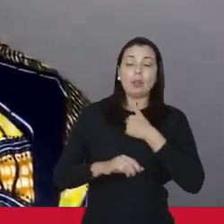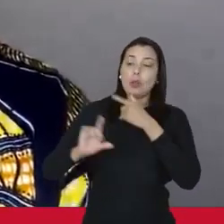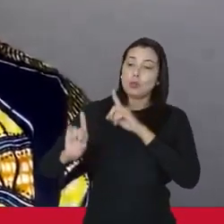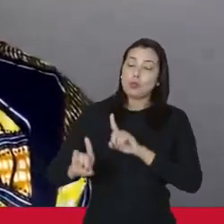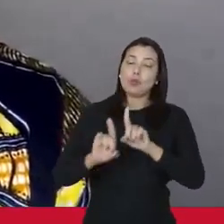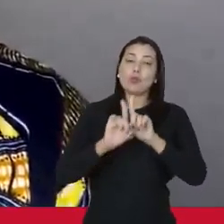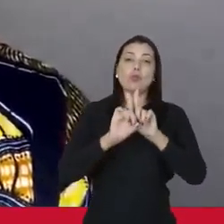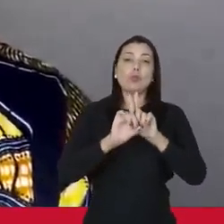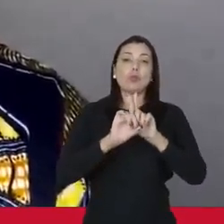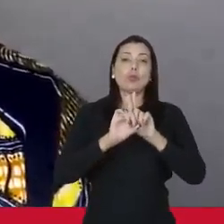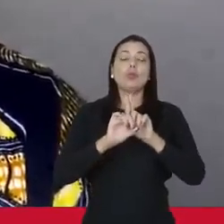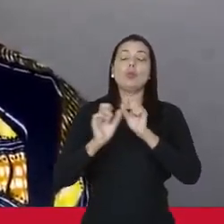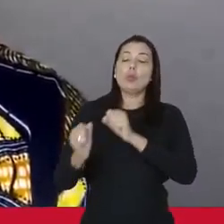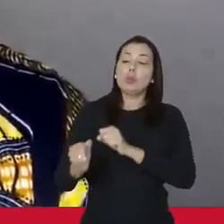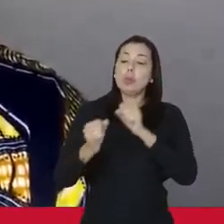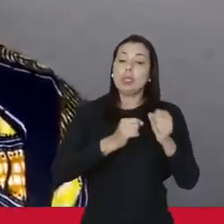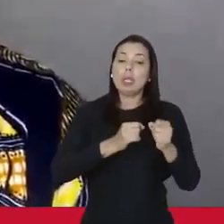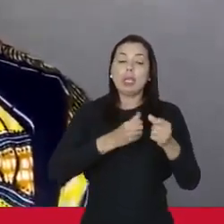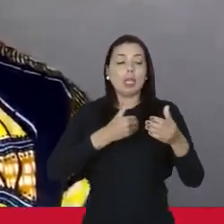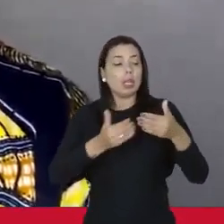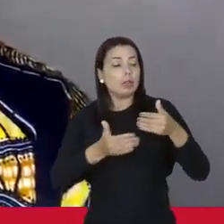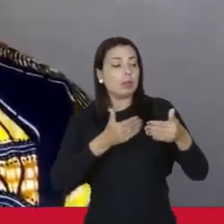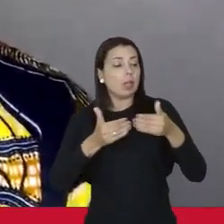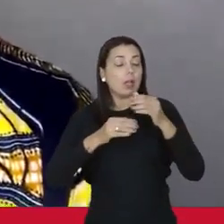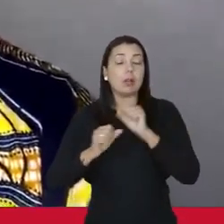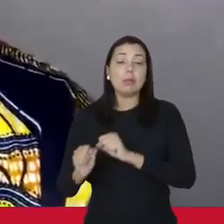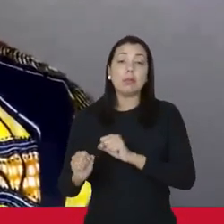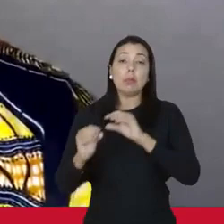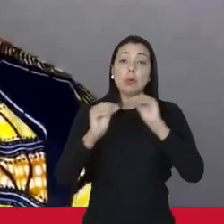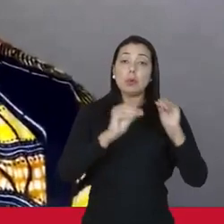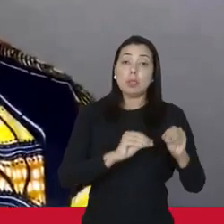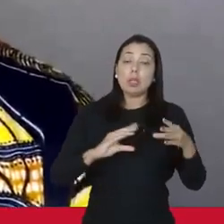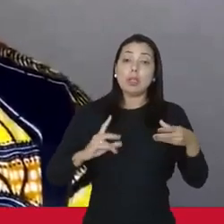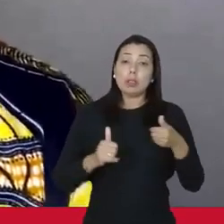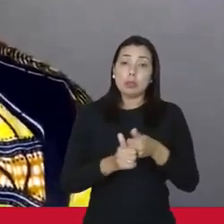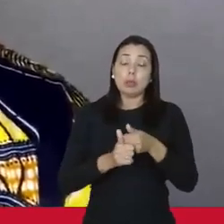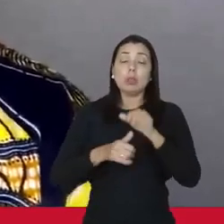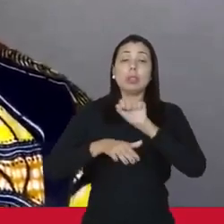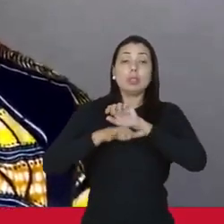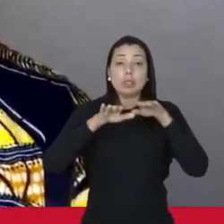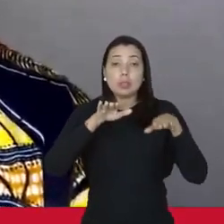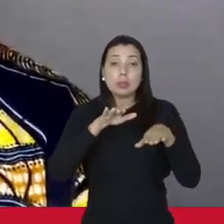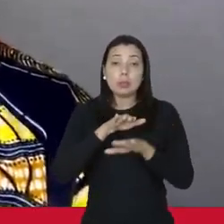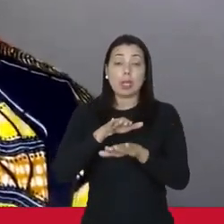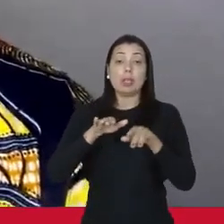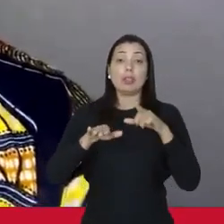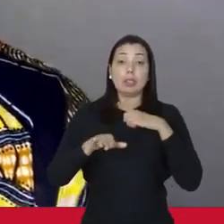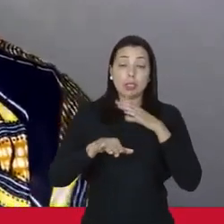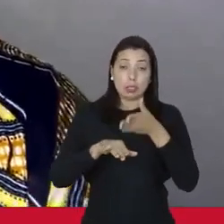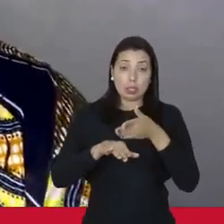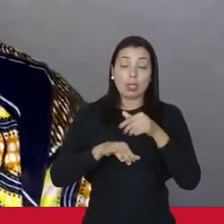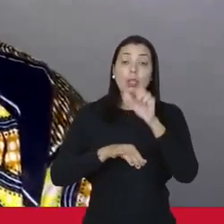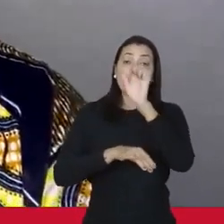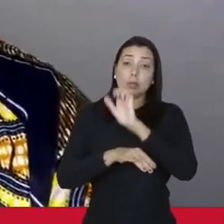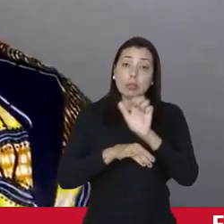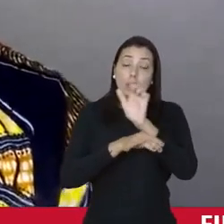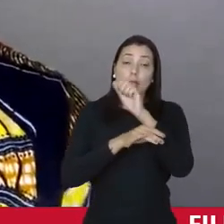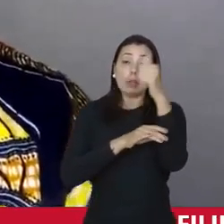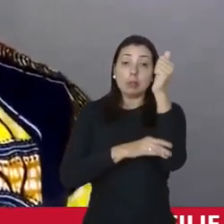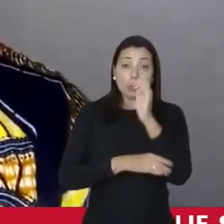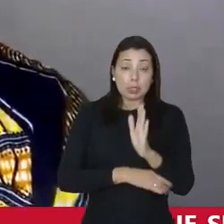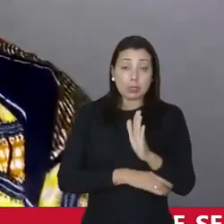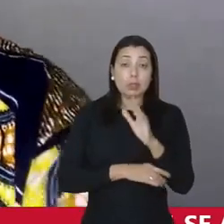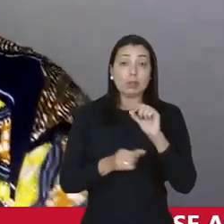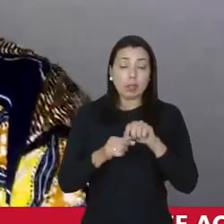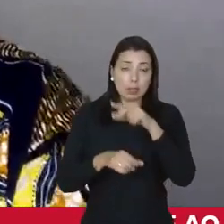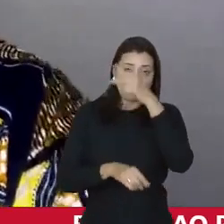no poder articulado estrategicamente para poder modificar todas as desigualdades existentes no nosso estado brasileiro e a gente